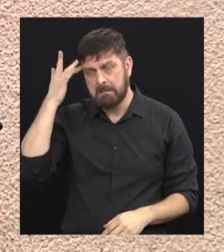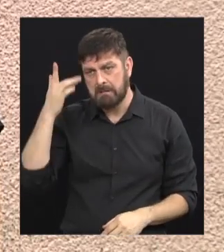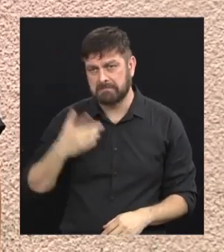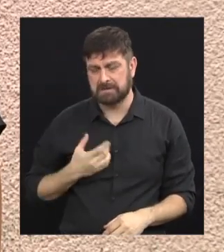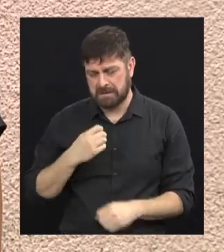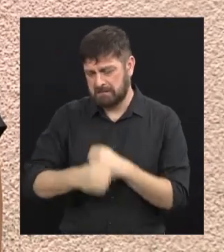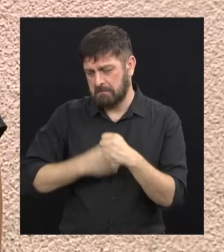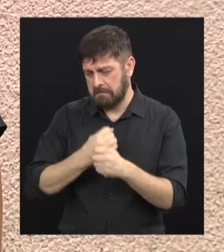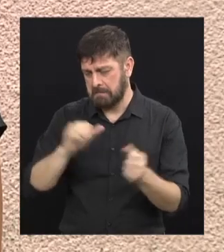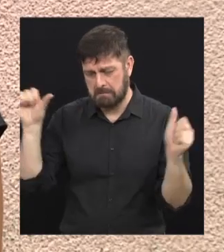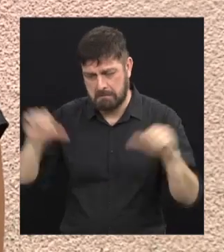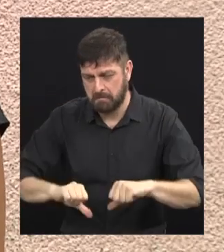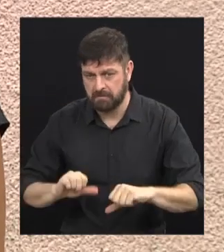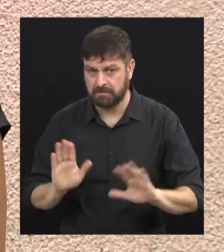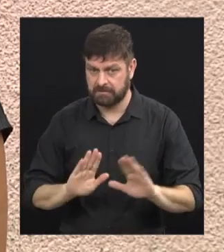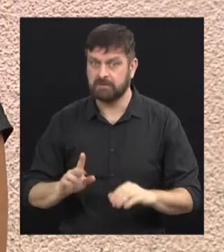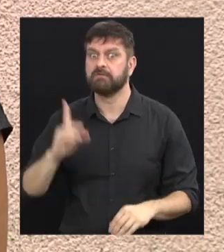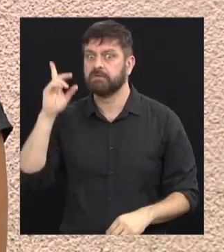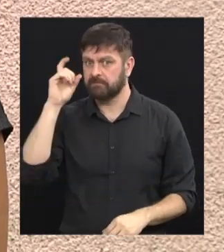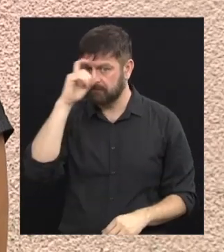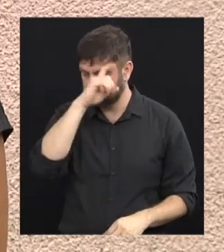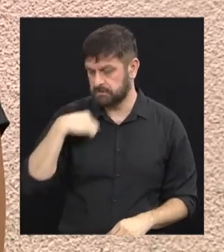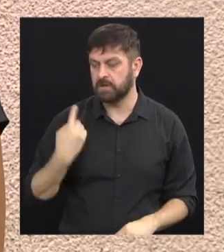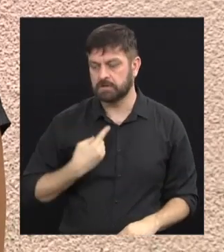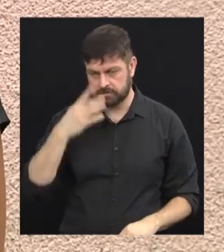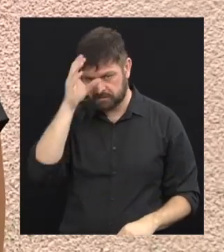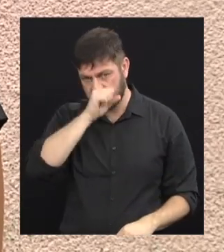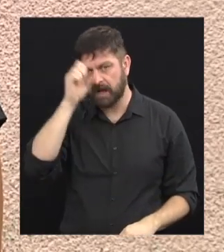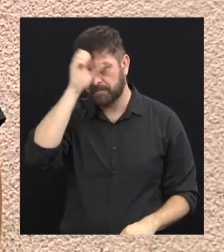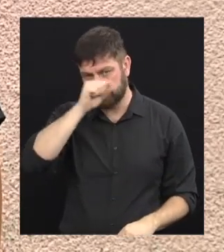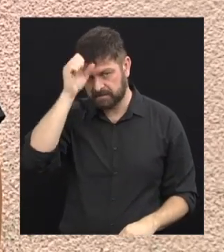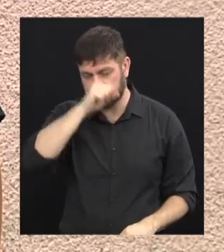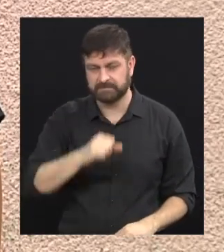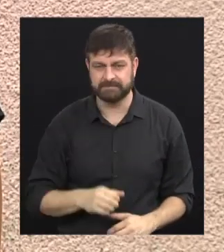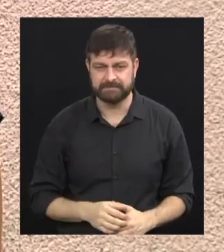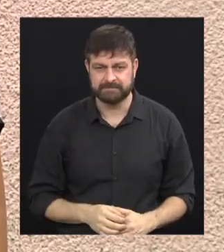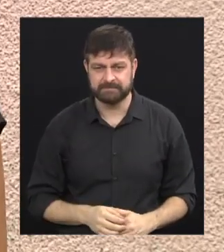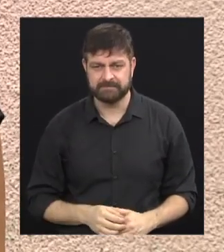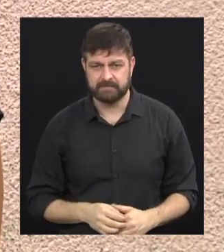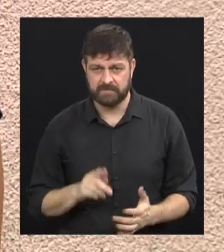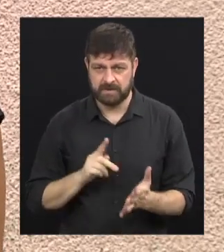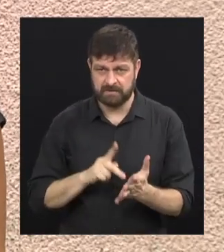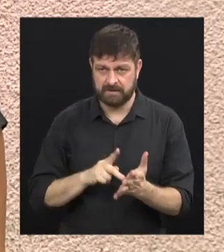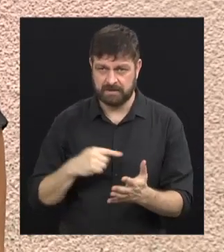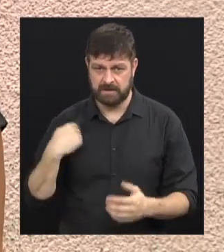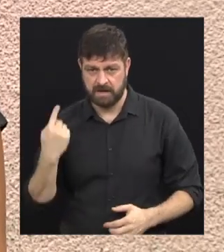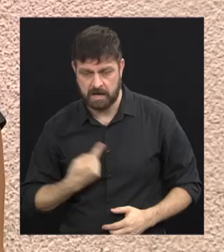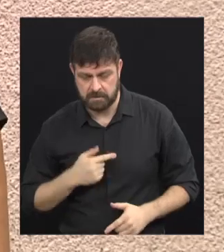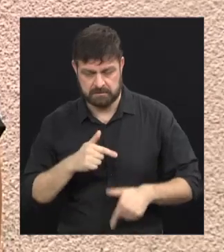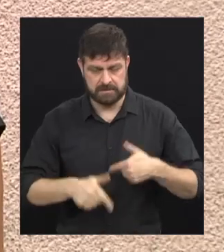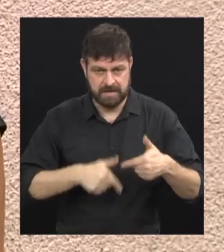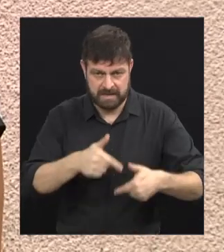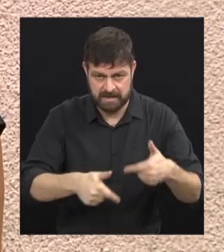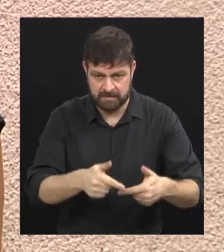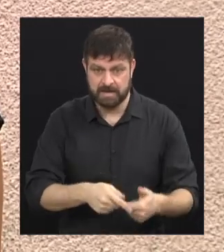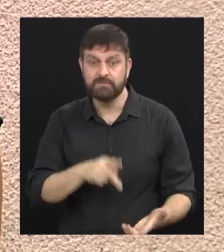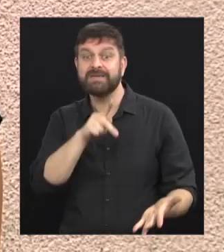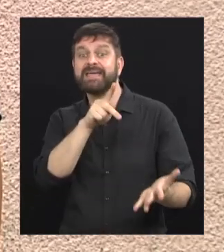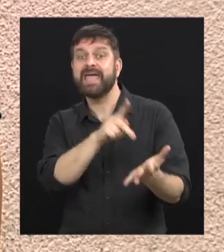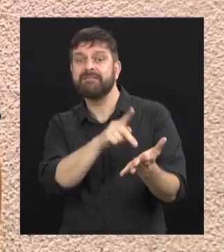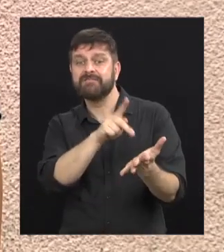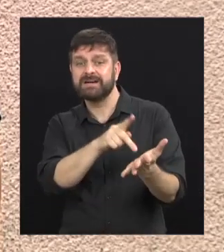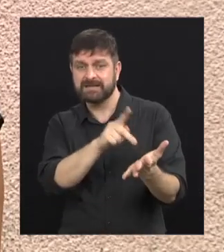sido tão ruim assim. Mas foi um ano de sufoco. Mas a gente aprende, aprende muito. E realmente a gente tem que trabalhar dentro de uma realidade,